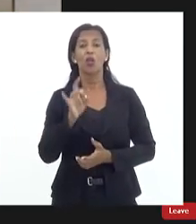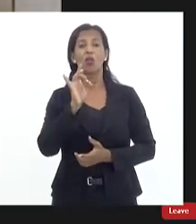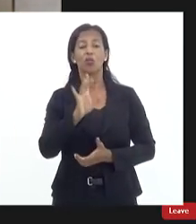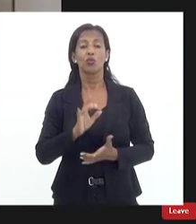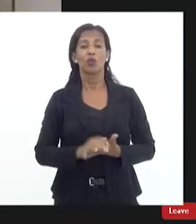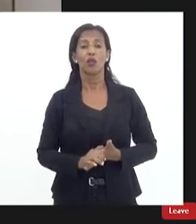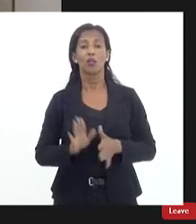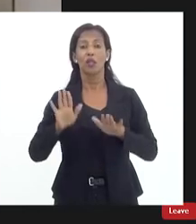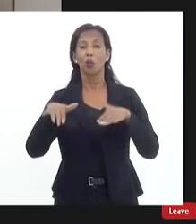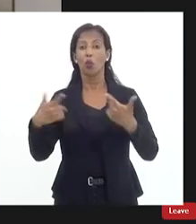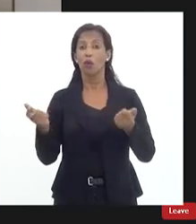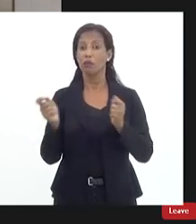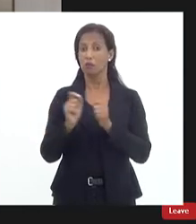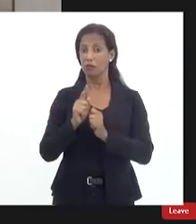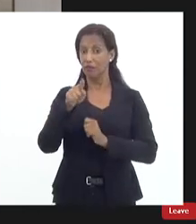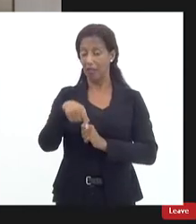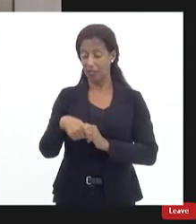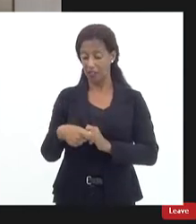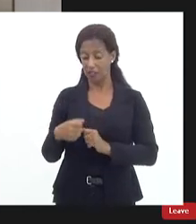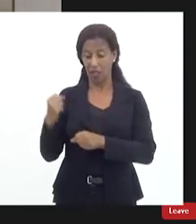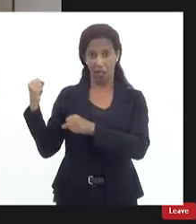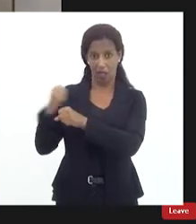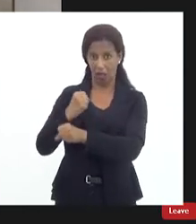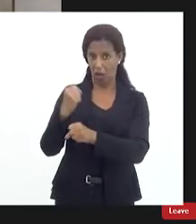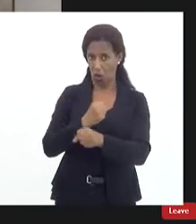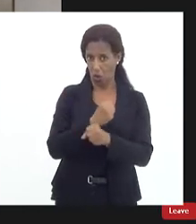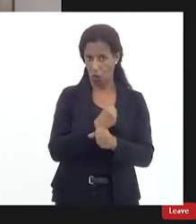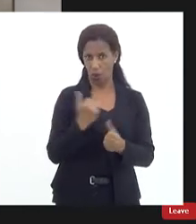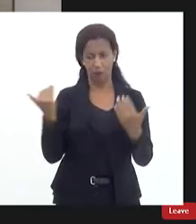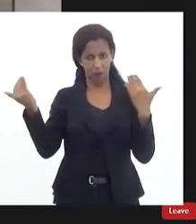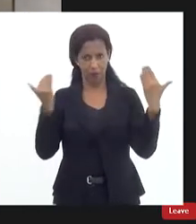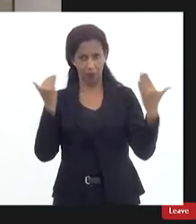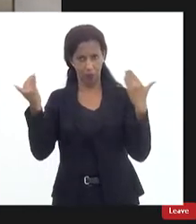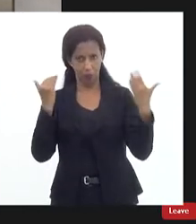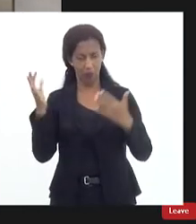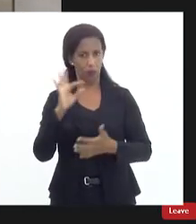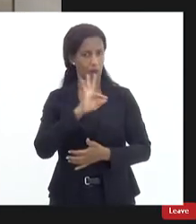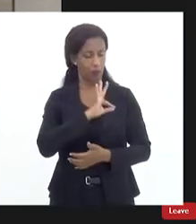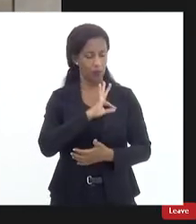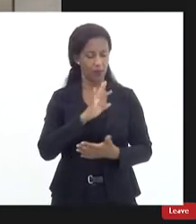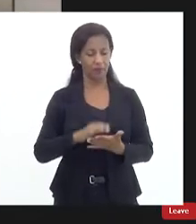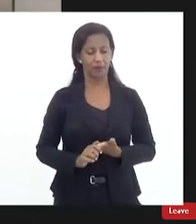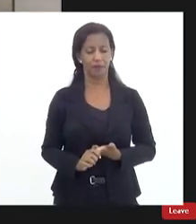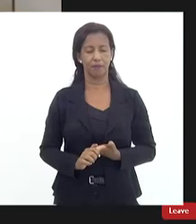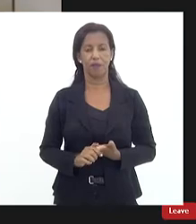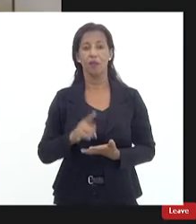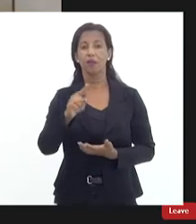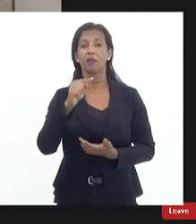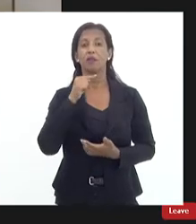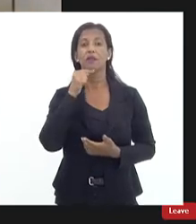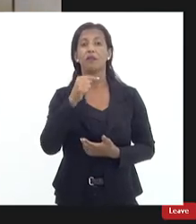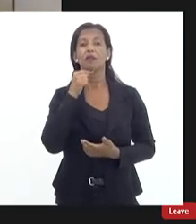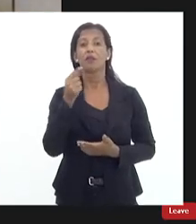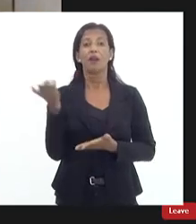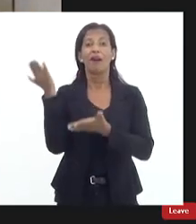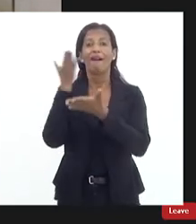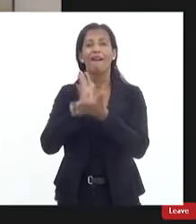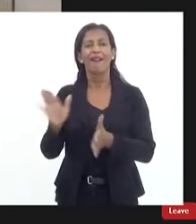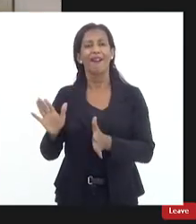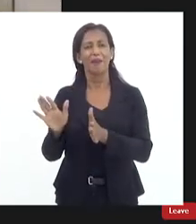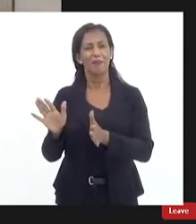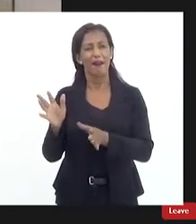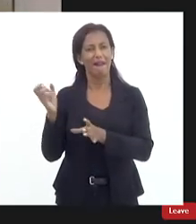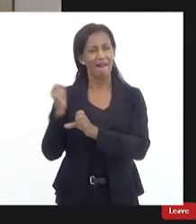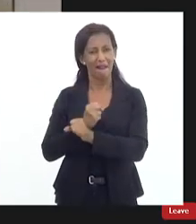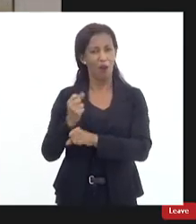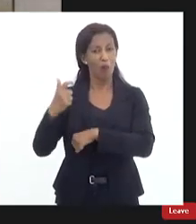quando você faz a obra de saneamento básico eu vou fazer uma correlação com a polícia que é até engraçada você não consegue acabar aquela obra